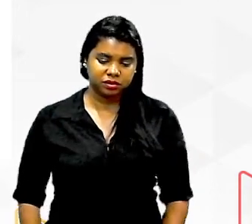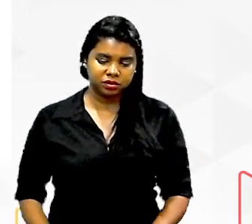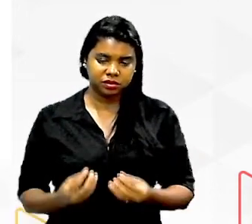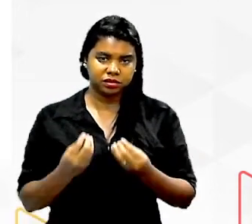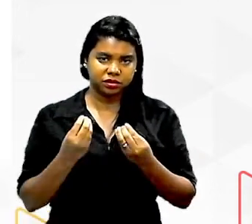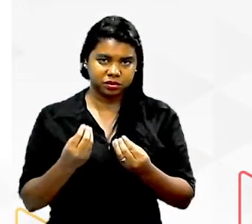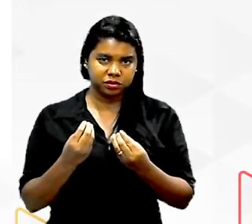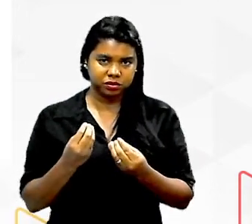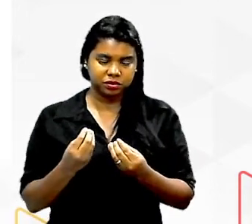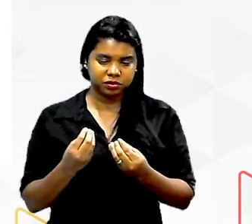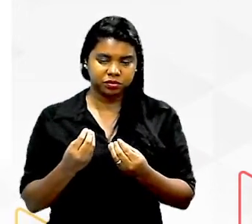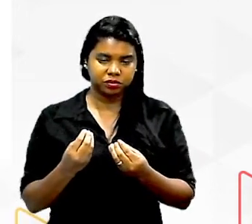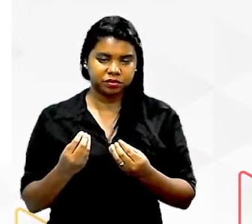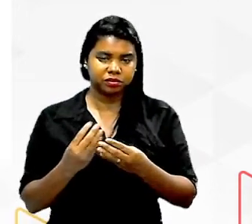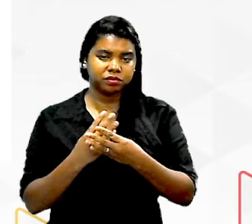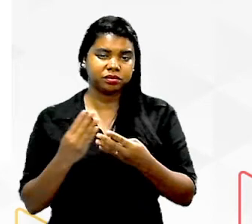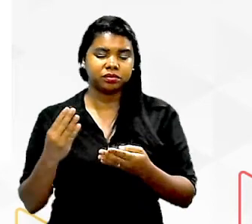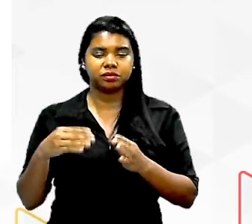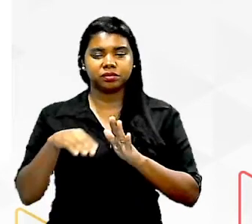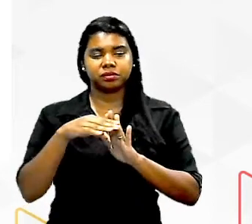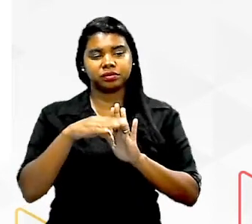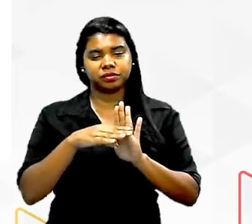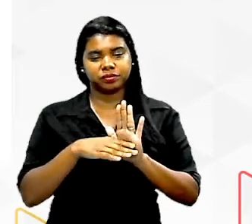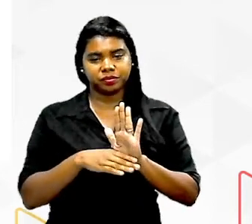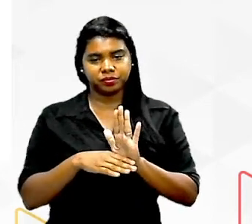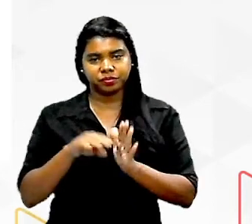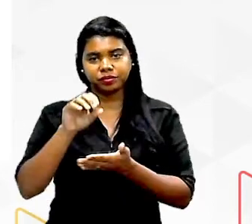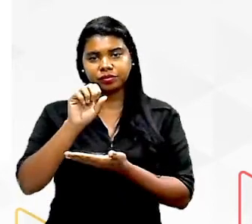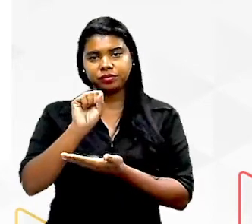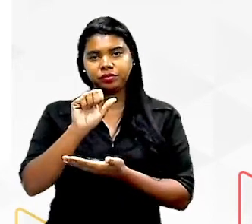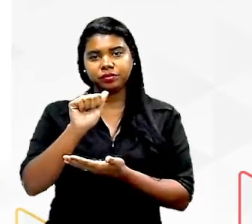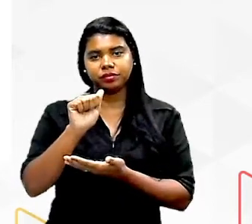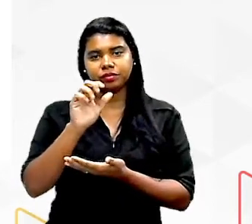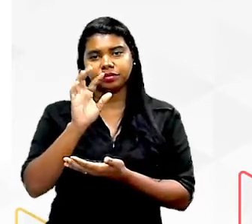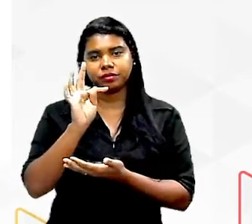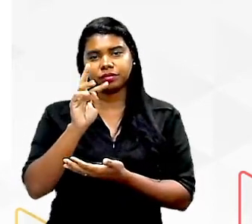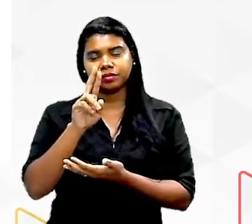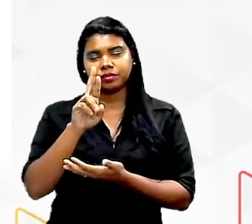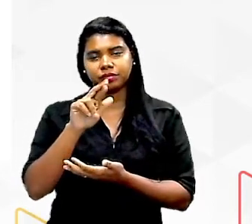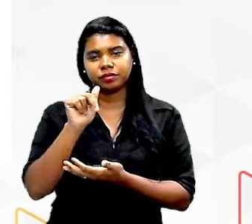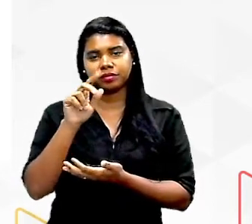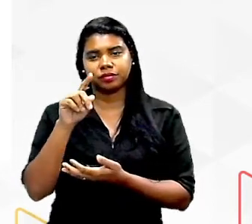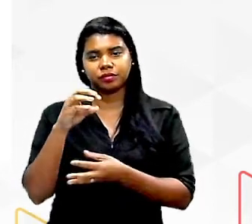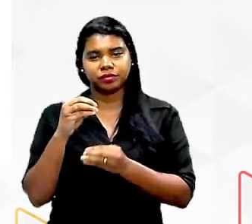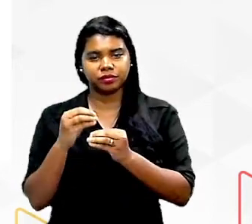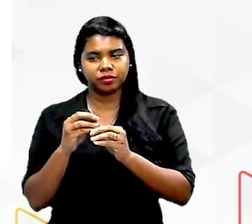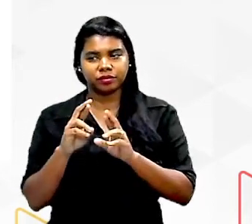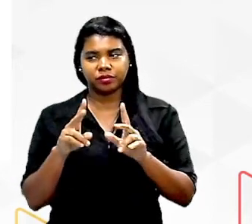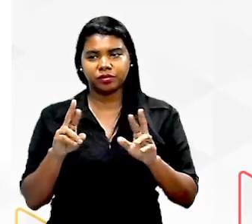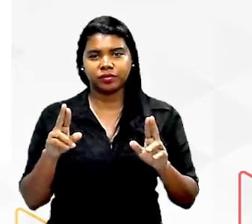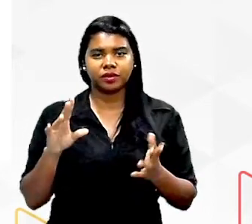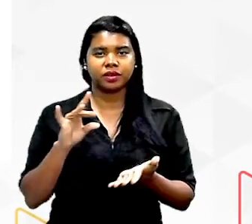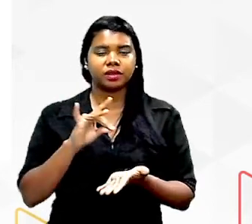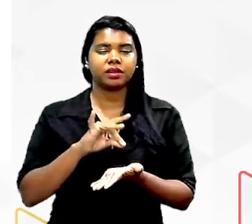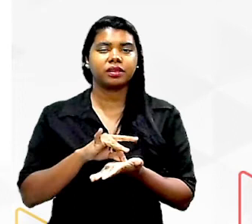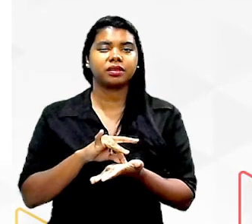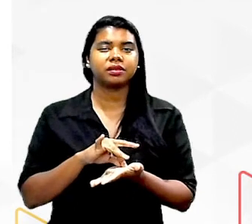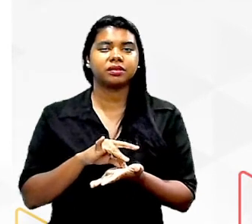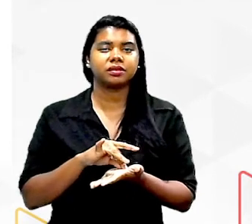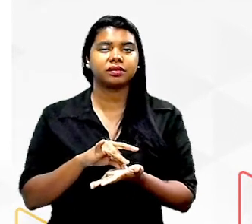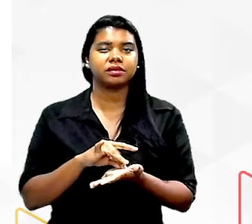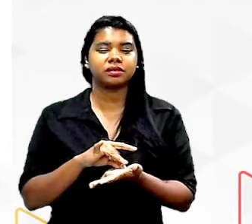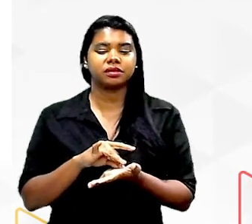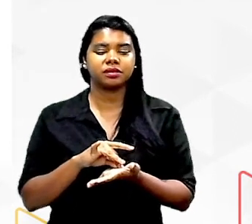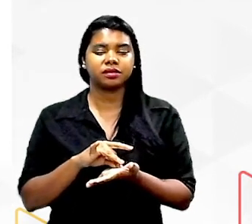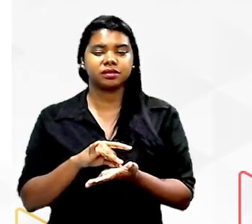é essa cadeia eu posso classificar como saturado ou insaturado um deputado diferença entre eles nas cade